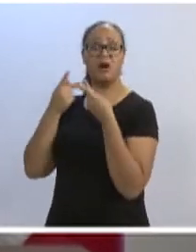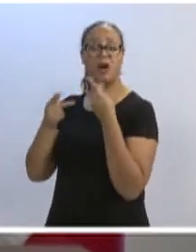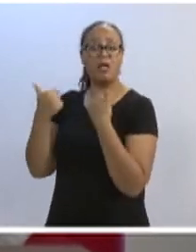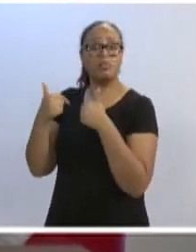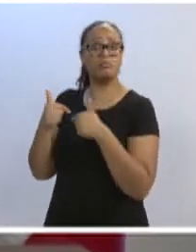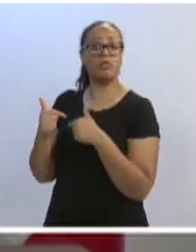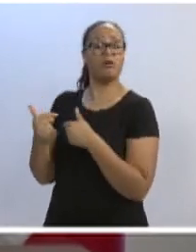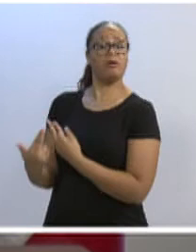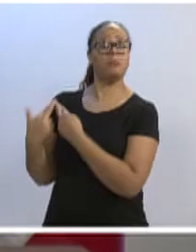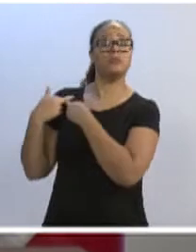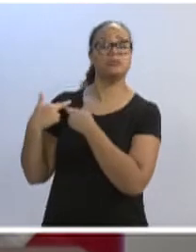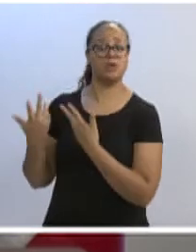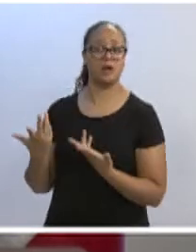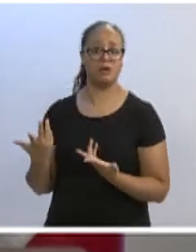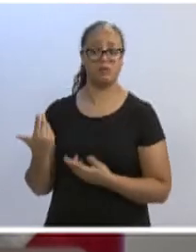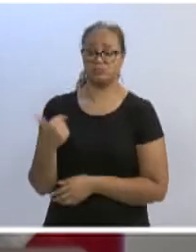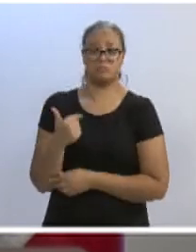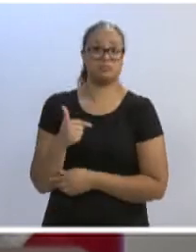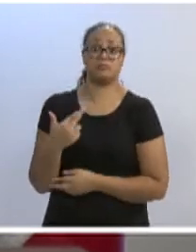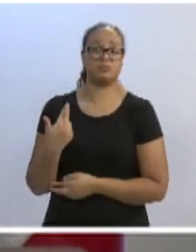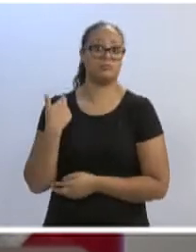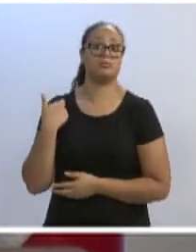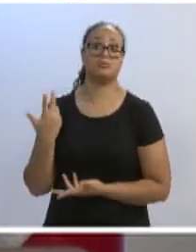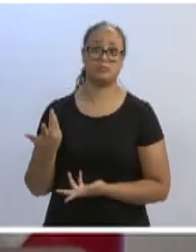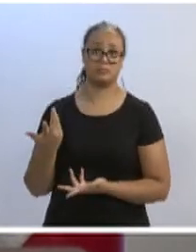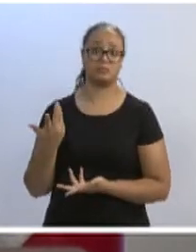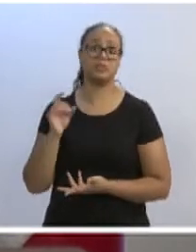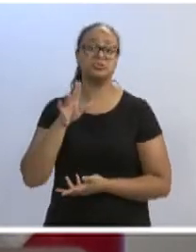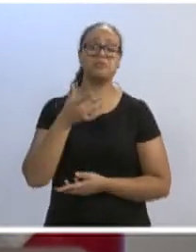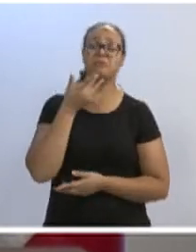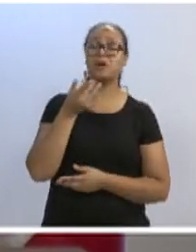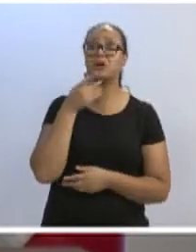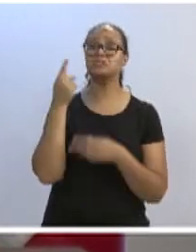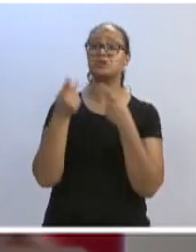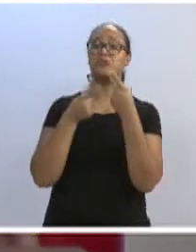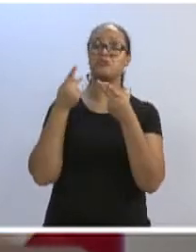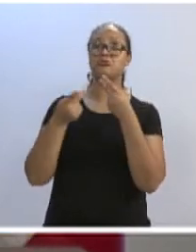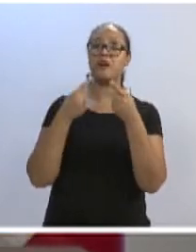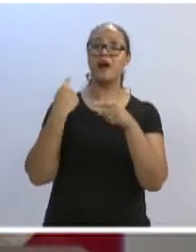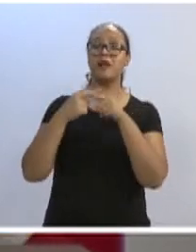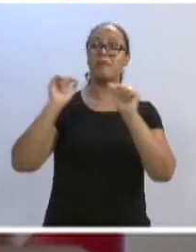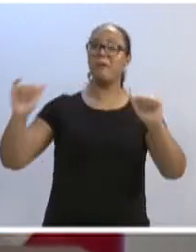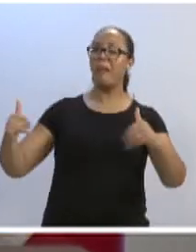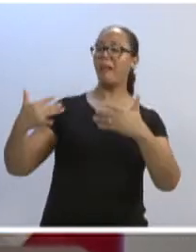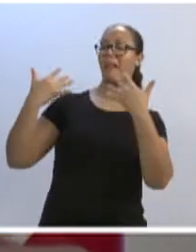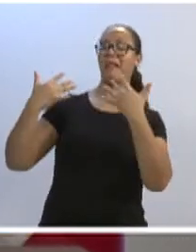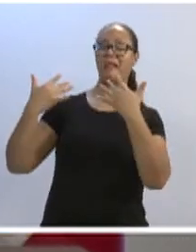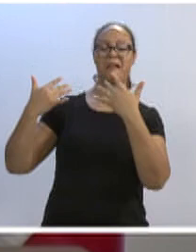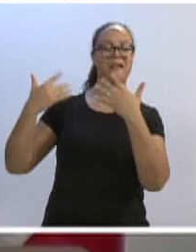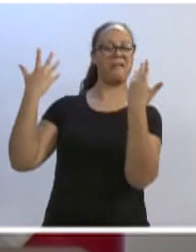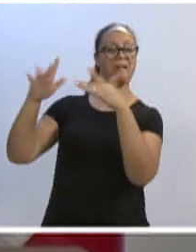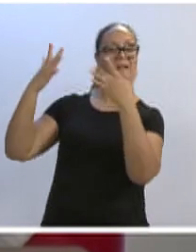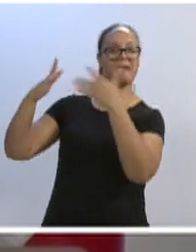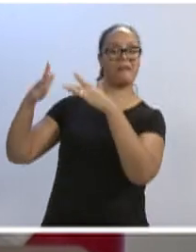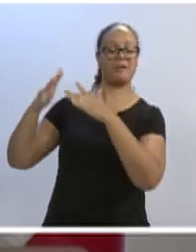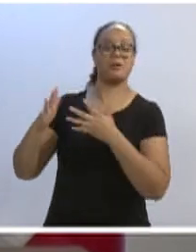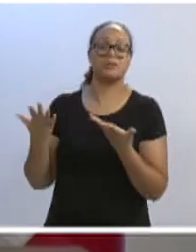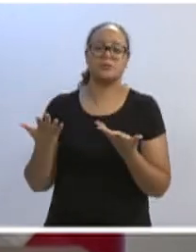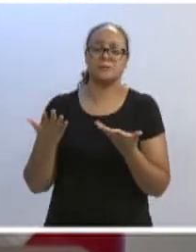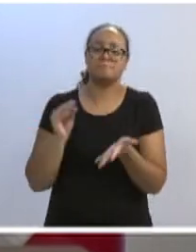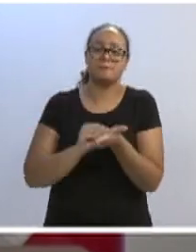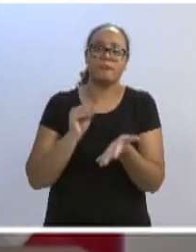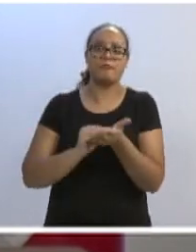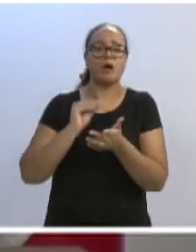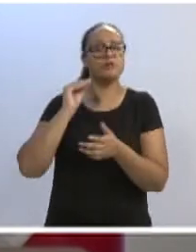parlamentares, em vez de buscar solução, procuram só o discurso fácil e o aplauso para a próxima eleição e não se preocupam com a próxima geração.